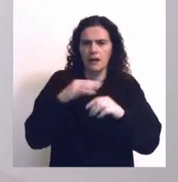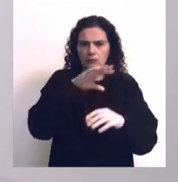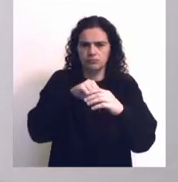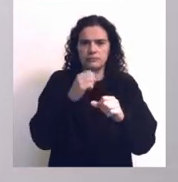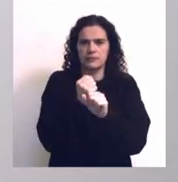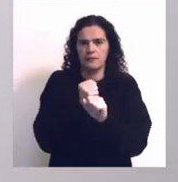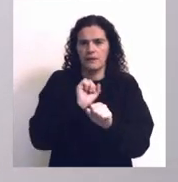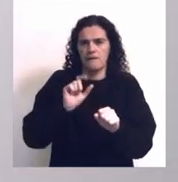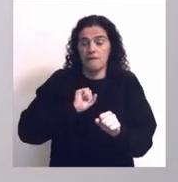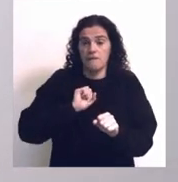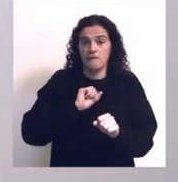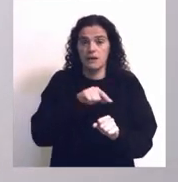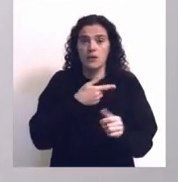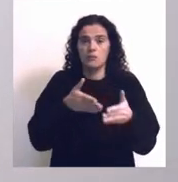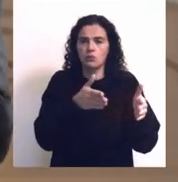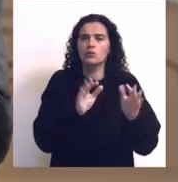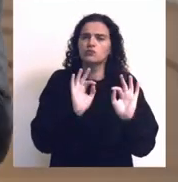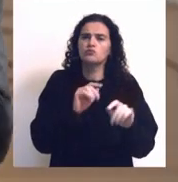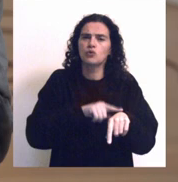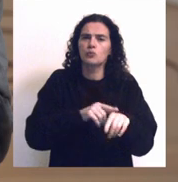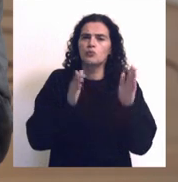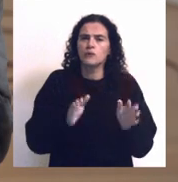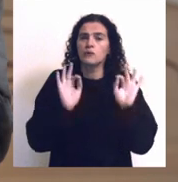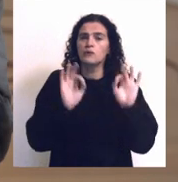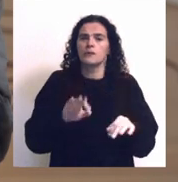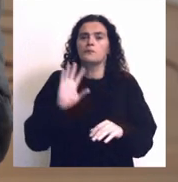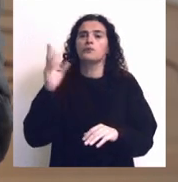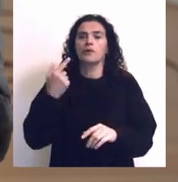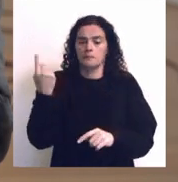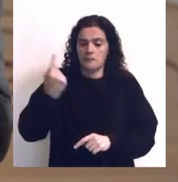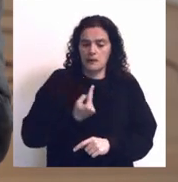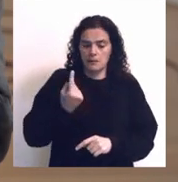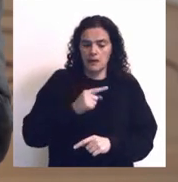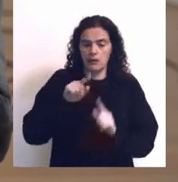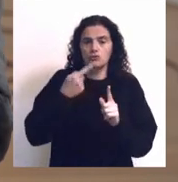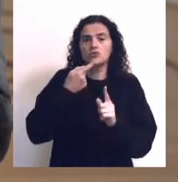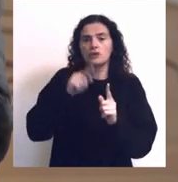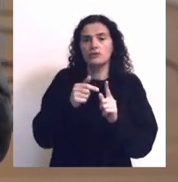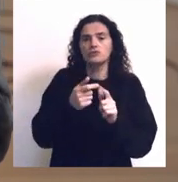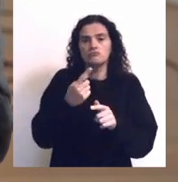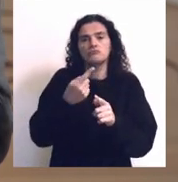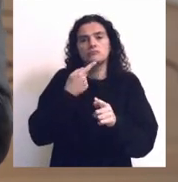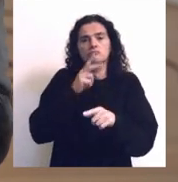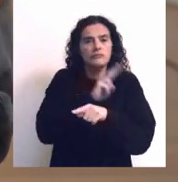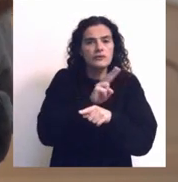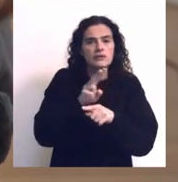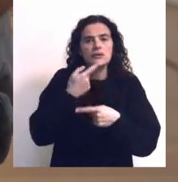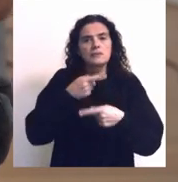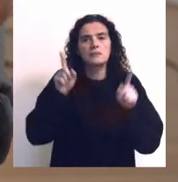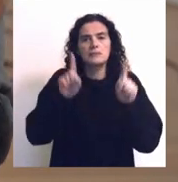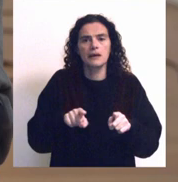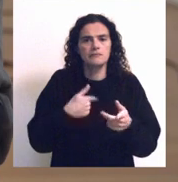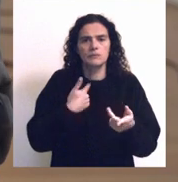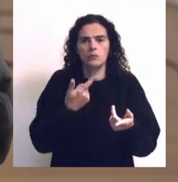Esse percurso acaba precisamente com esse momento, mas que depois, quando obrigatoriamente voltamos a revisitar, porque